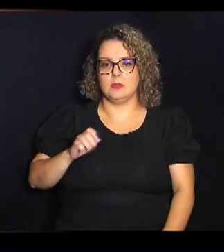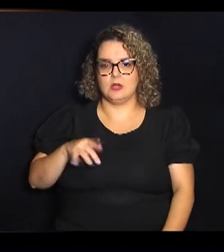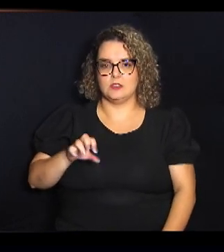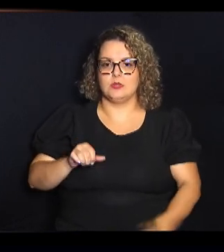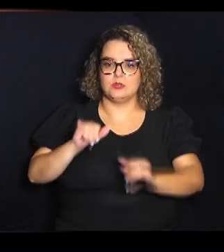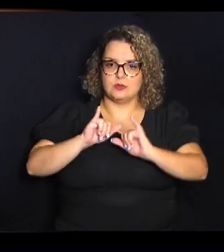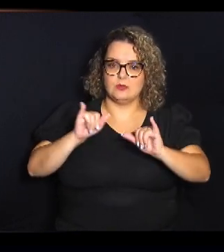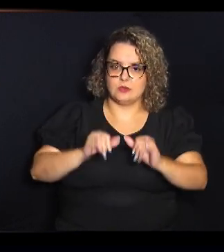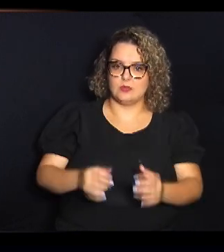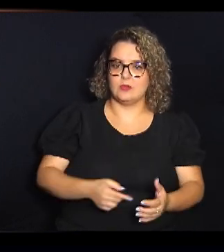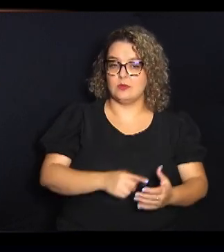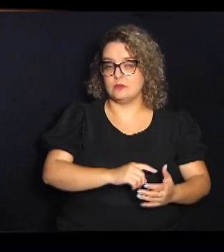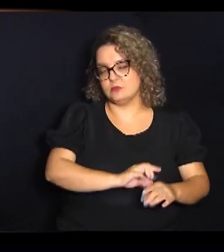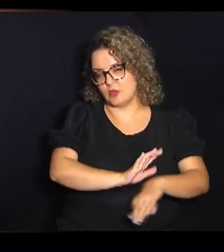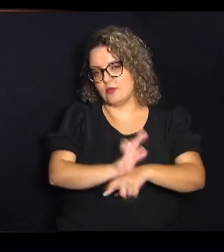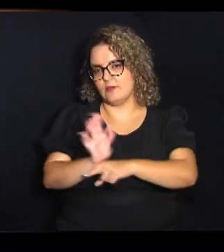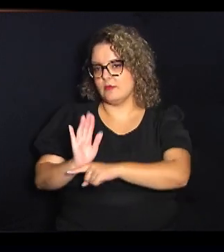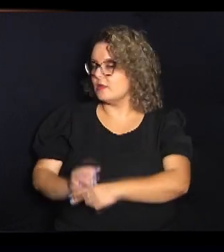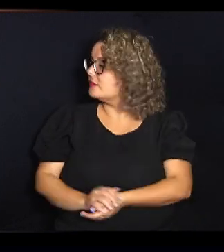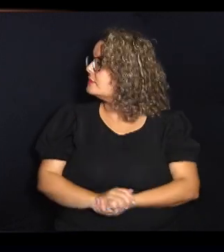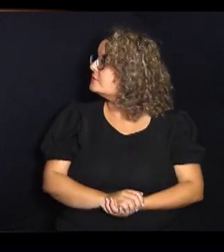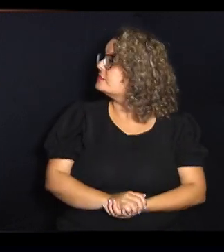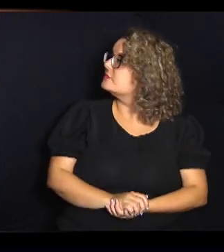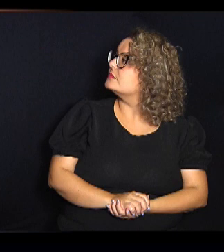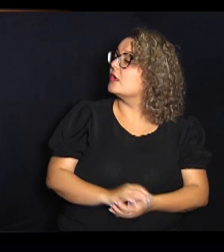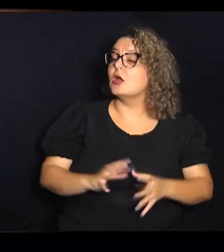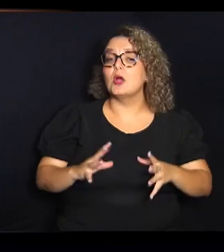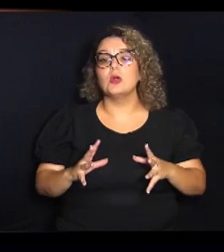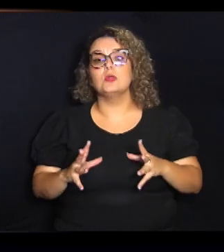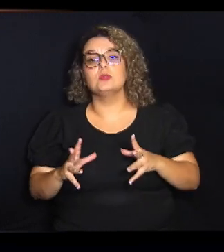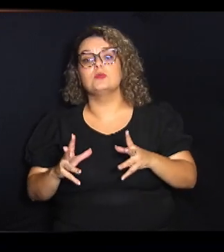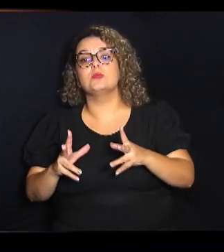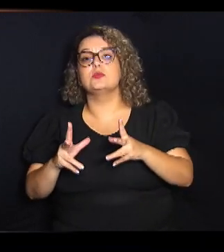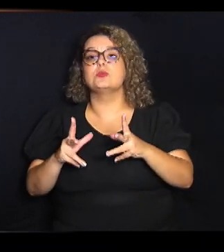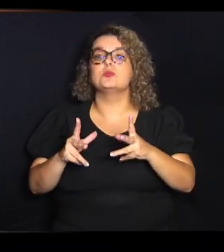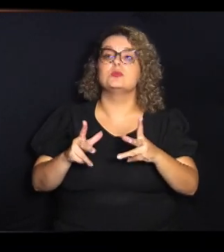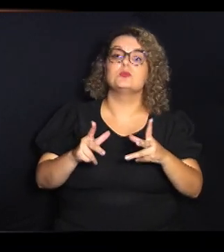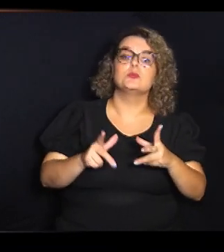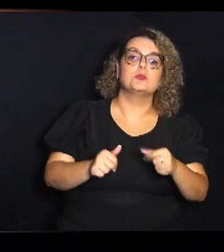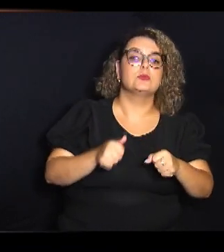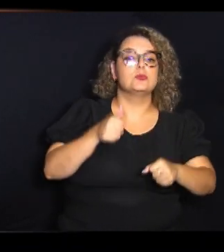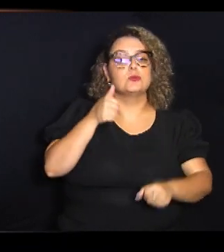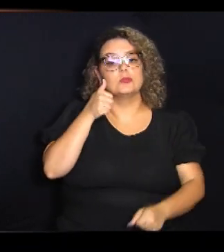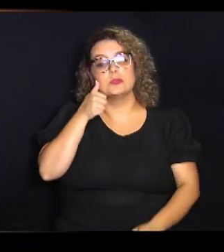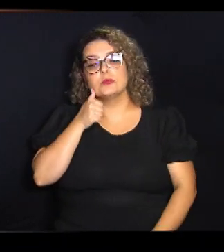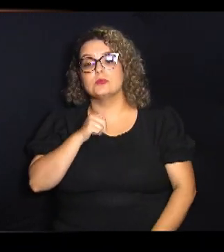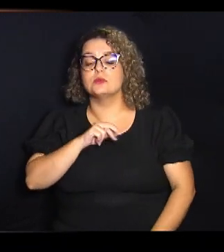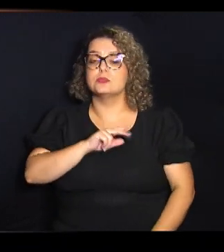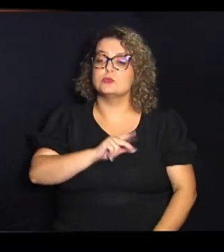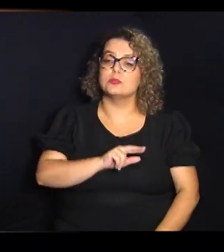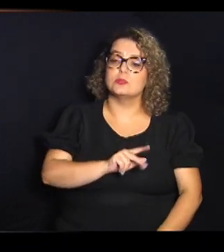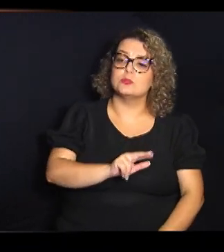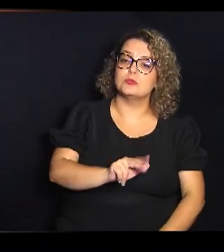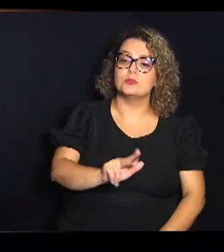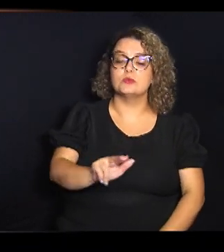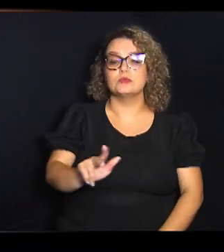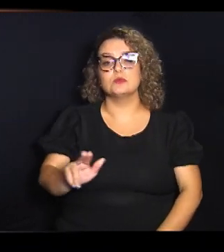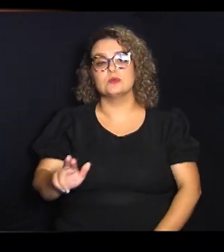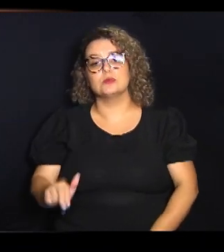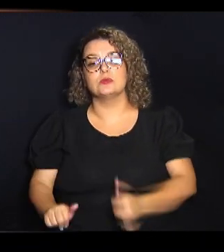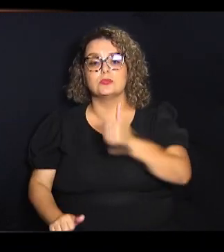ano. Todos irmãos